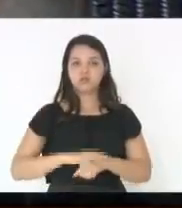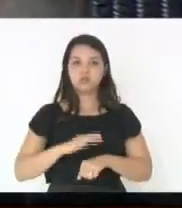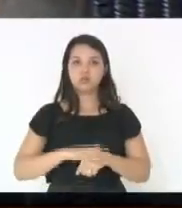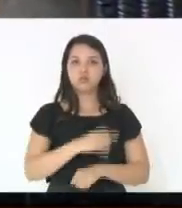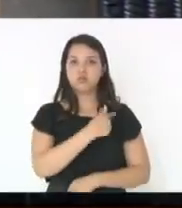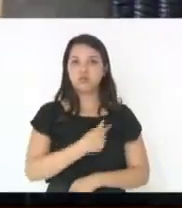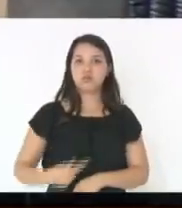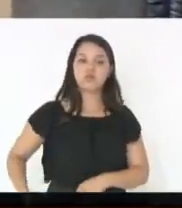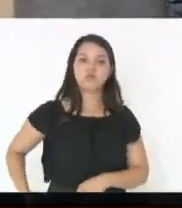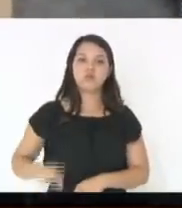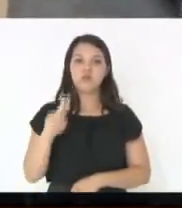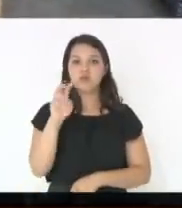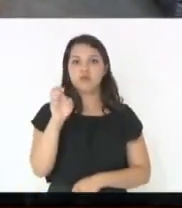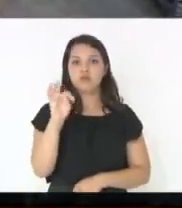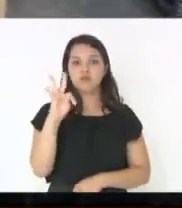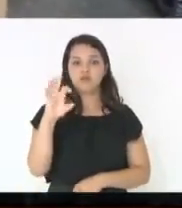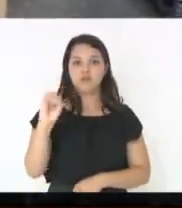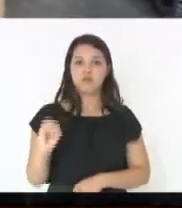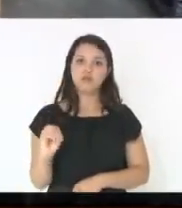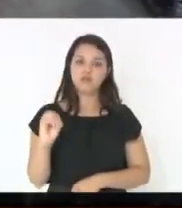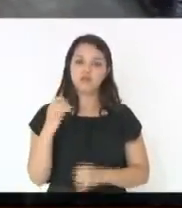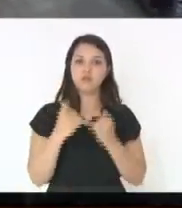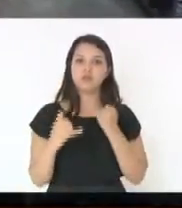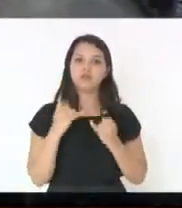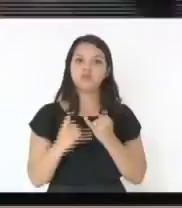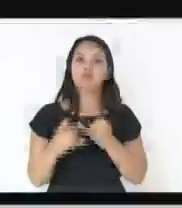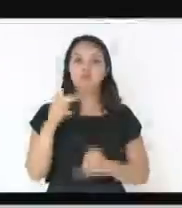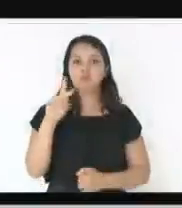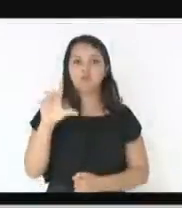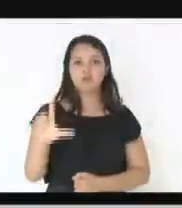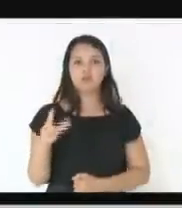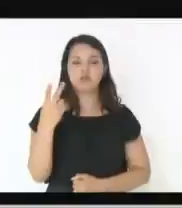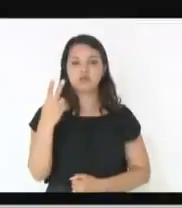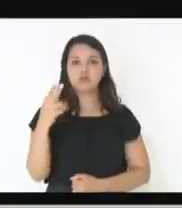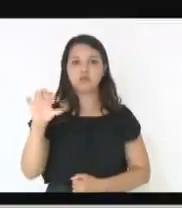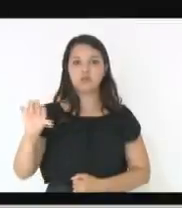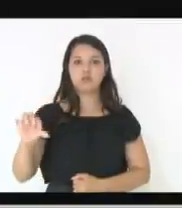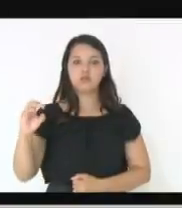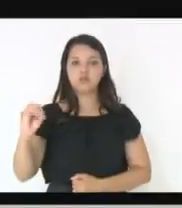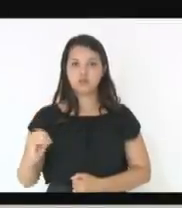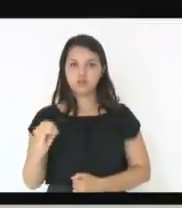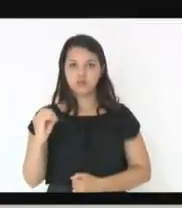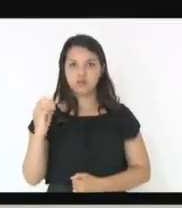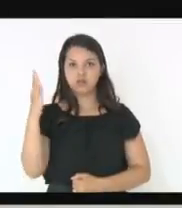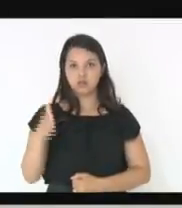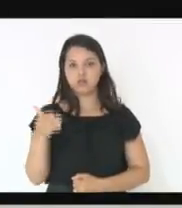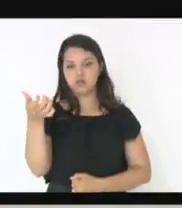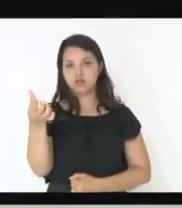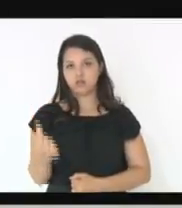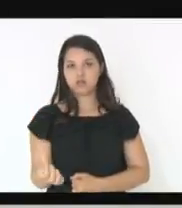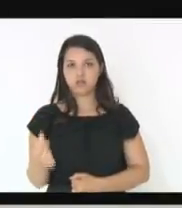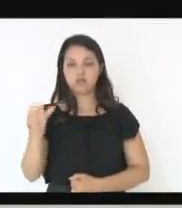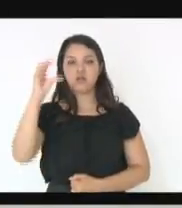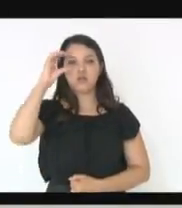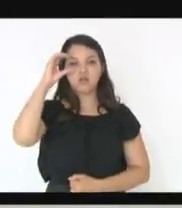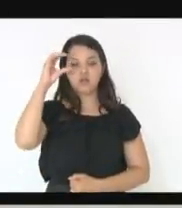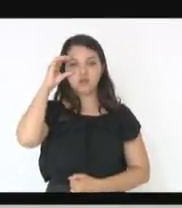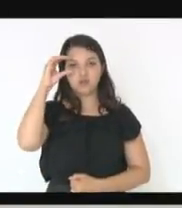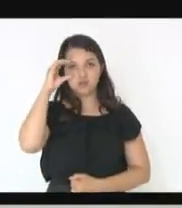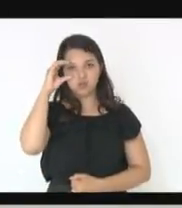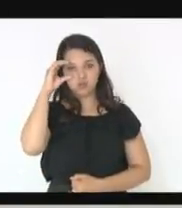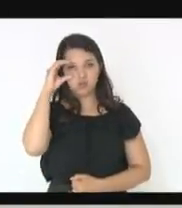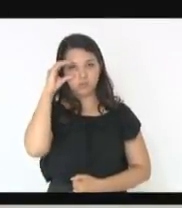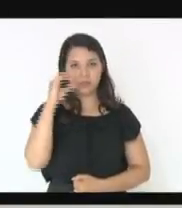parcial ao PL009016 de autoria do deputado Fernando Coruja, que dispõe sobre o repasso